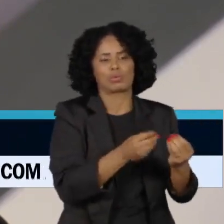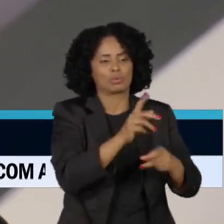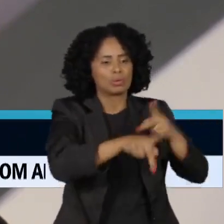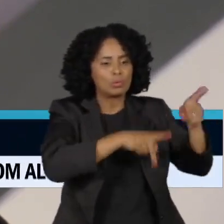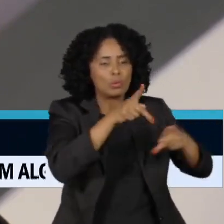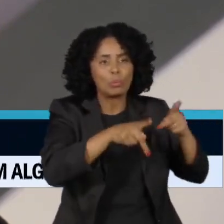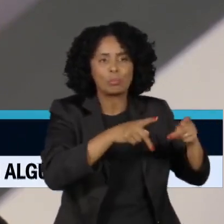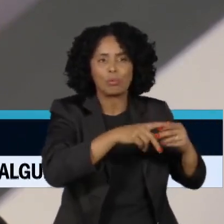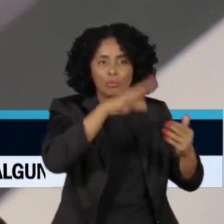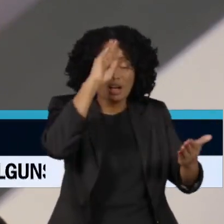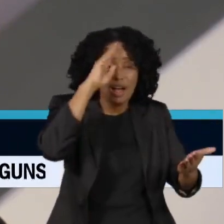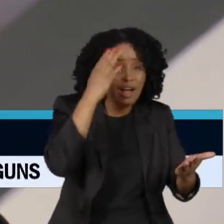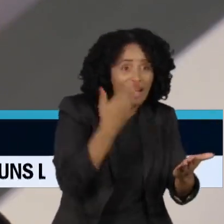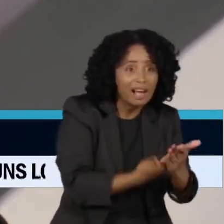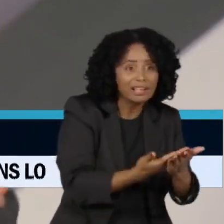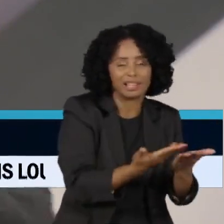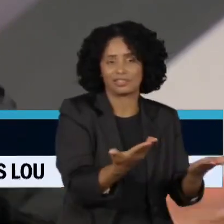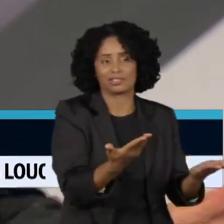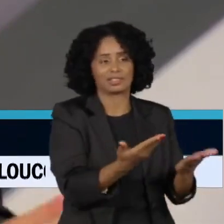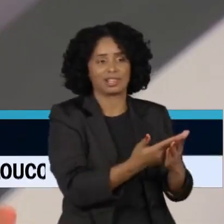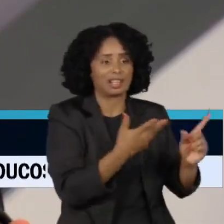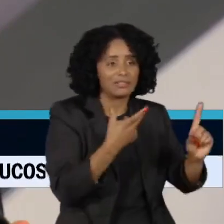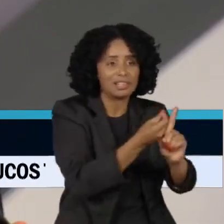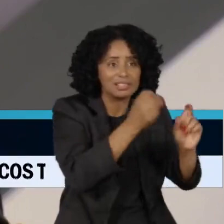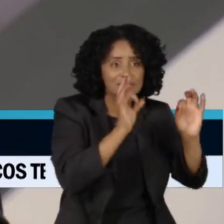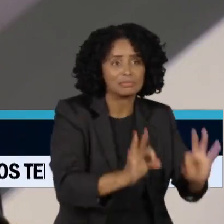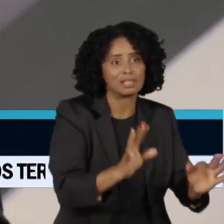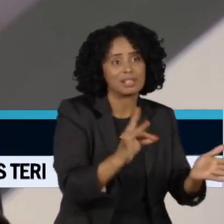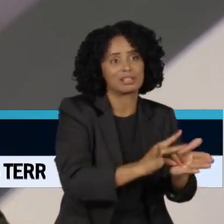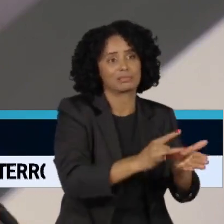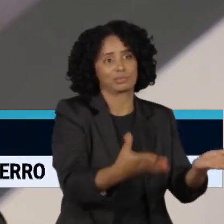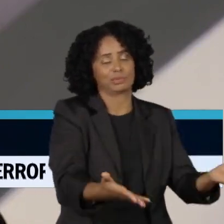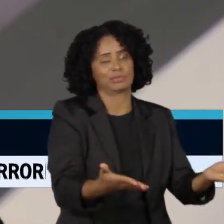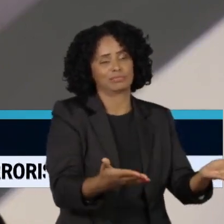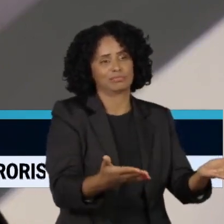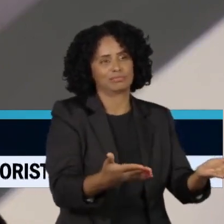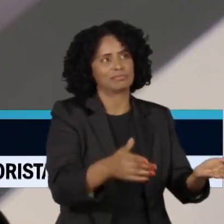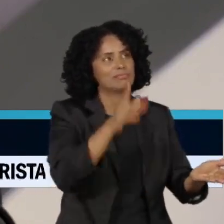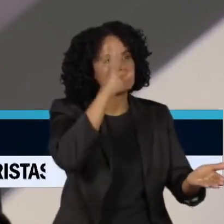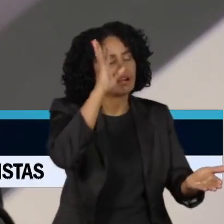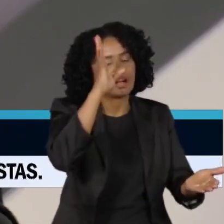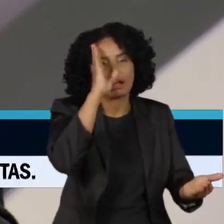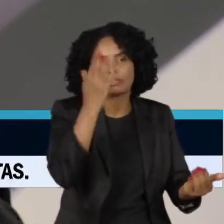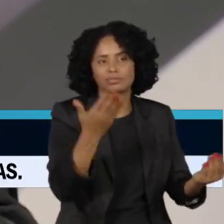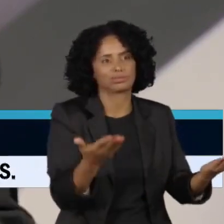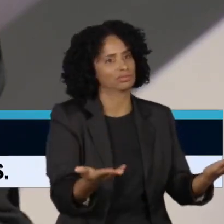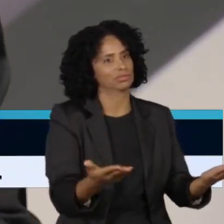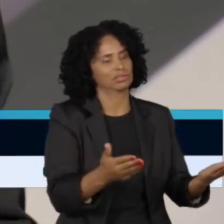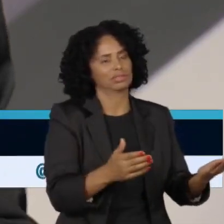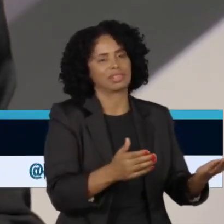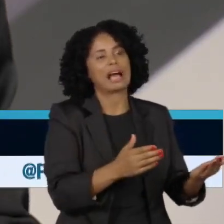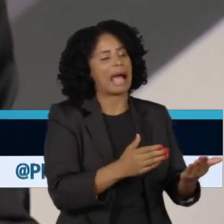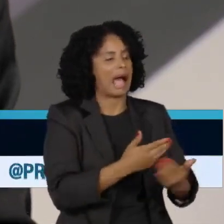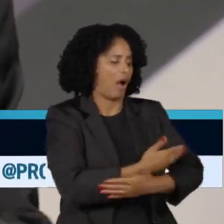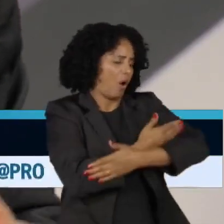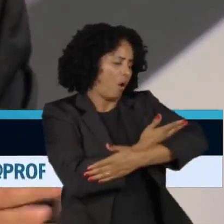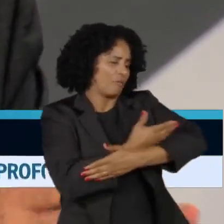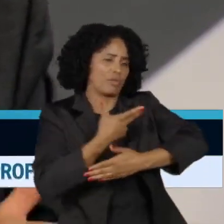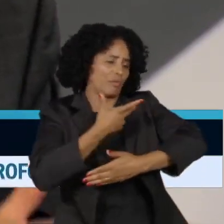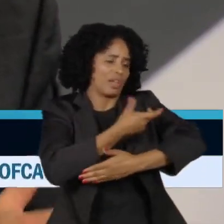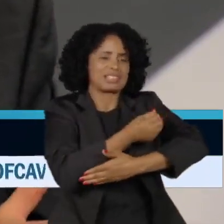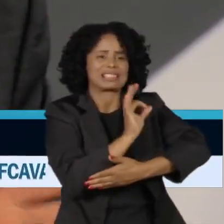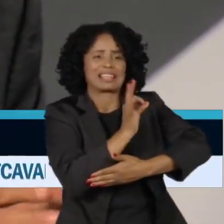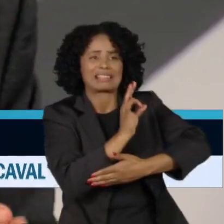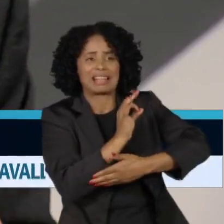da população no sistema de vacinação em geral. Você imagina, as pessoas não vacinam a criança para que ela não fique